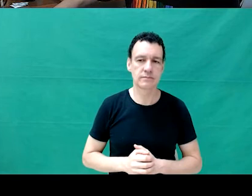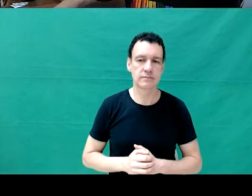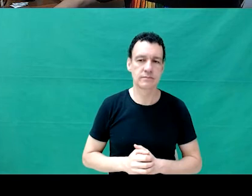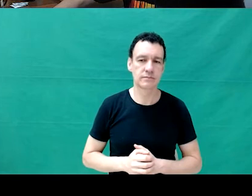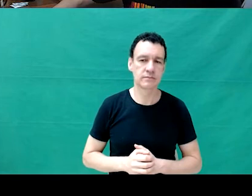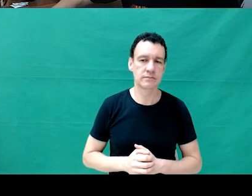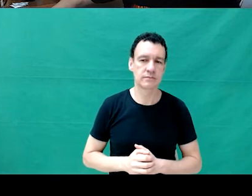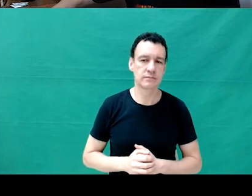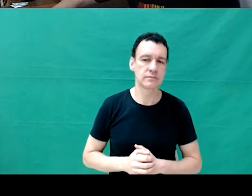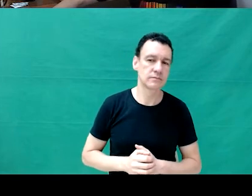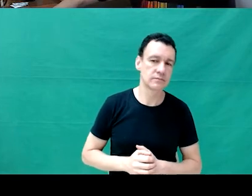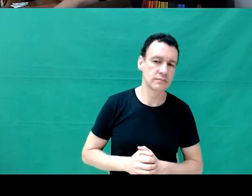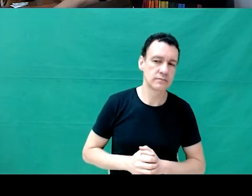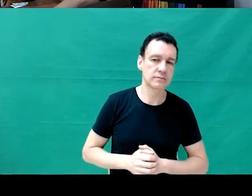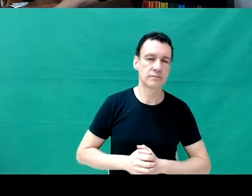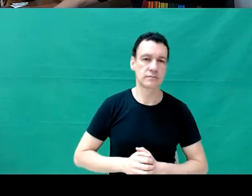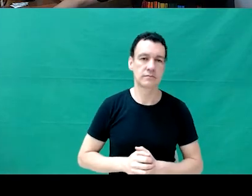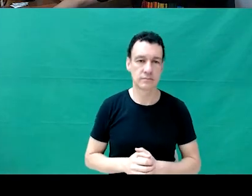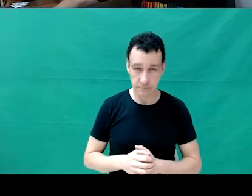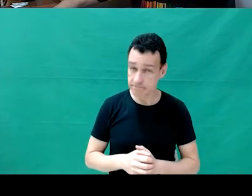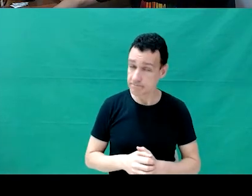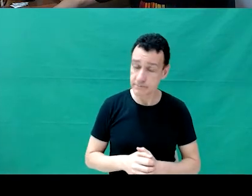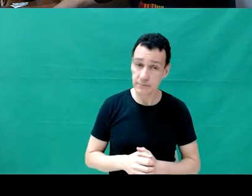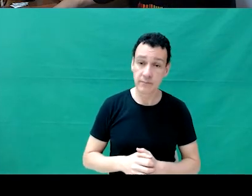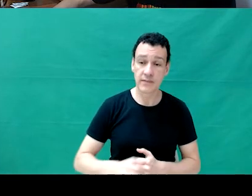Aqui eu trouxe um pouco sobre desafios e perspectivas.